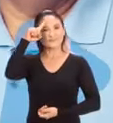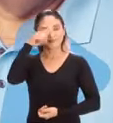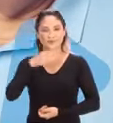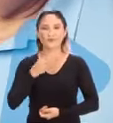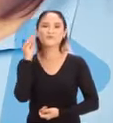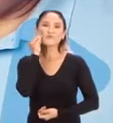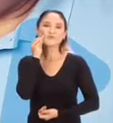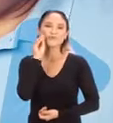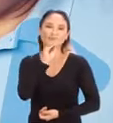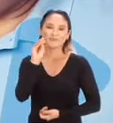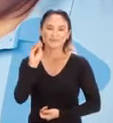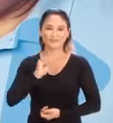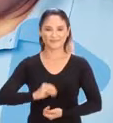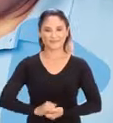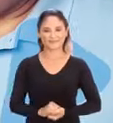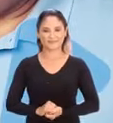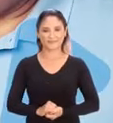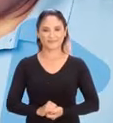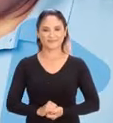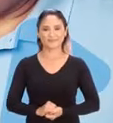Kleber, um beijo da sua bochecha Mua! Mua! Mua! Mua!